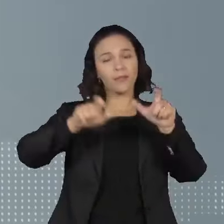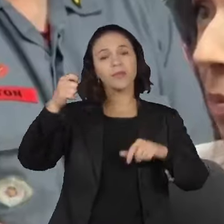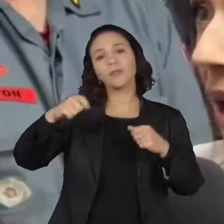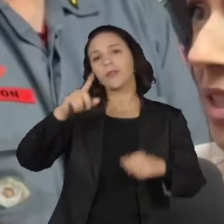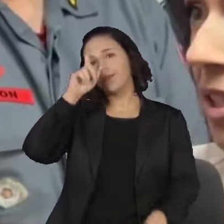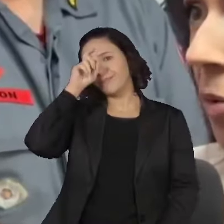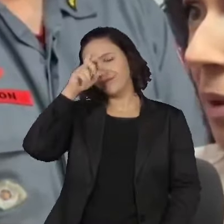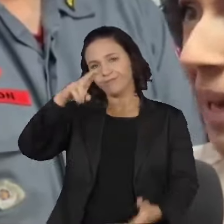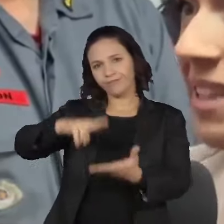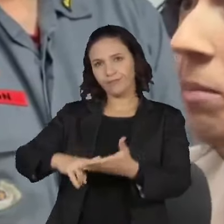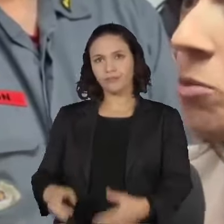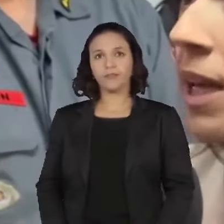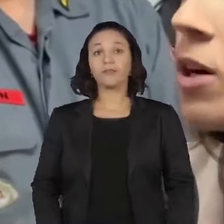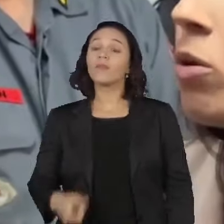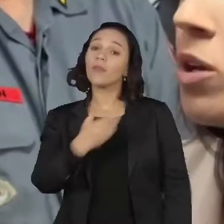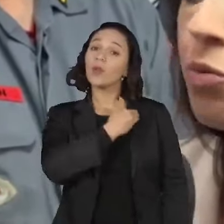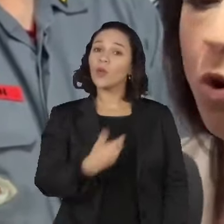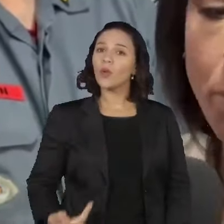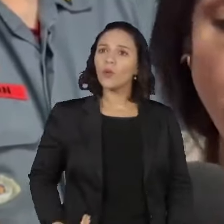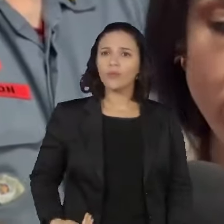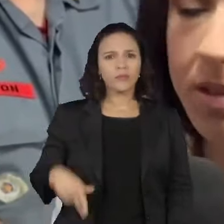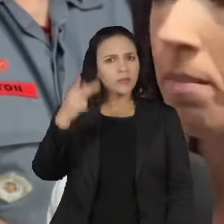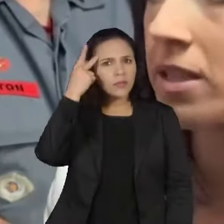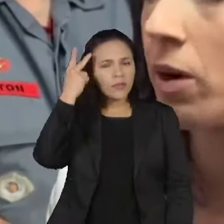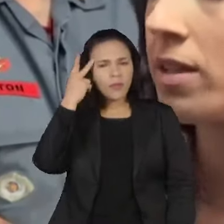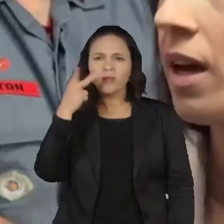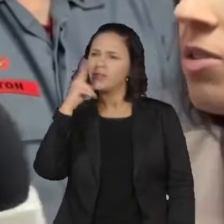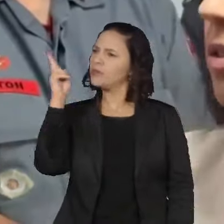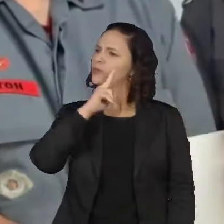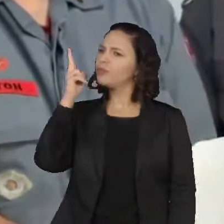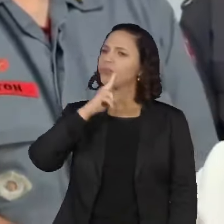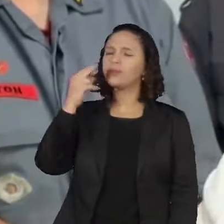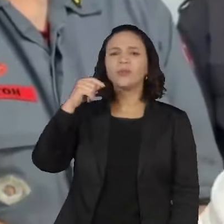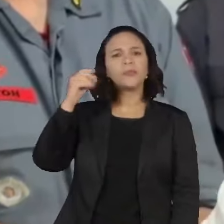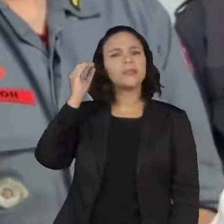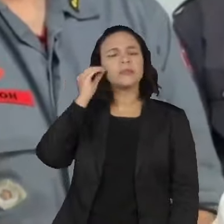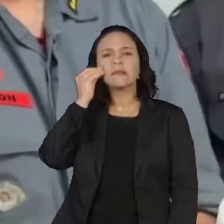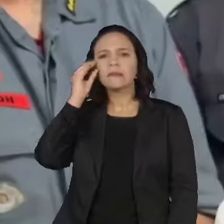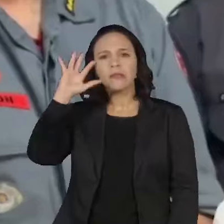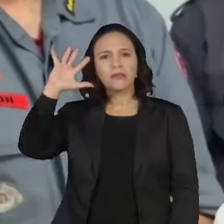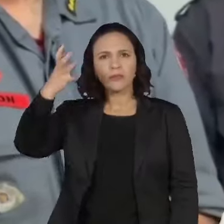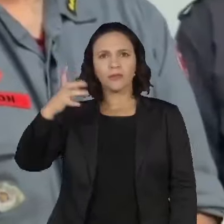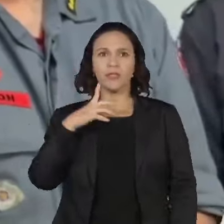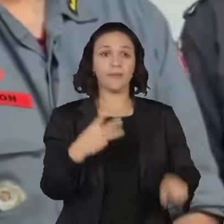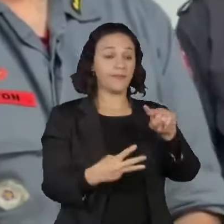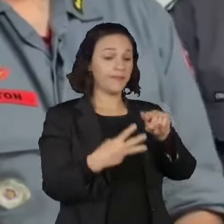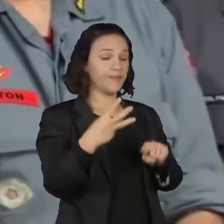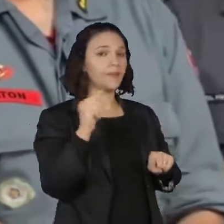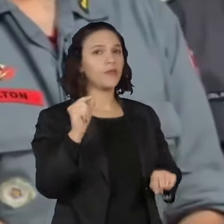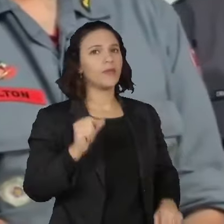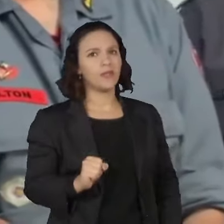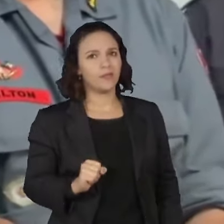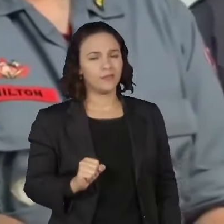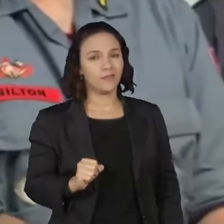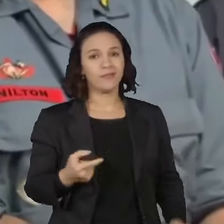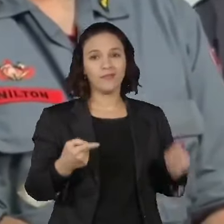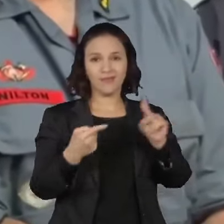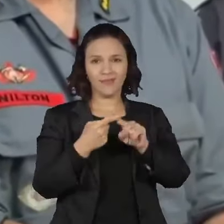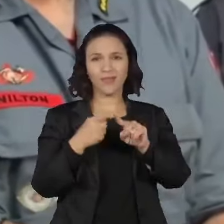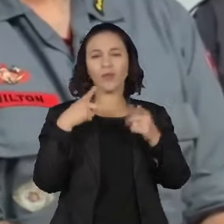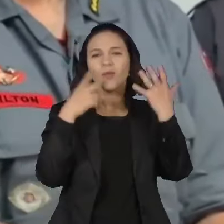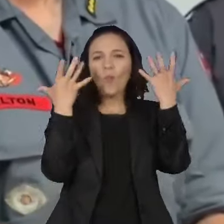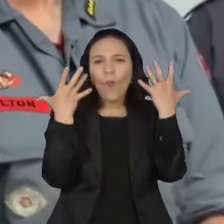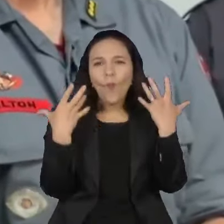médico. O governo de São Paulo criou um gabinete emergencial para lidar com os incêndios. Nós temos três situações. Primeiro, uma combinação de uma estiagem